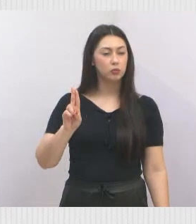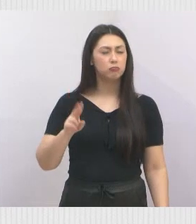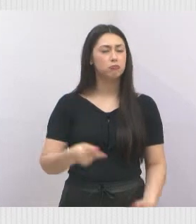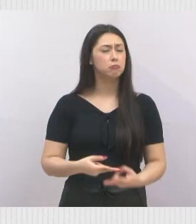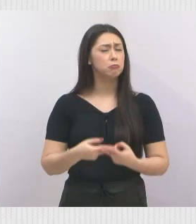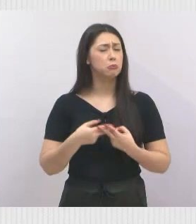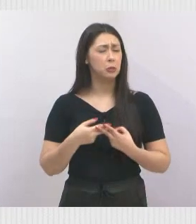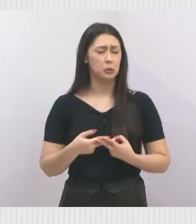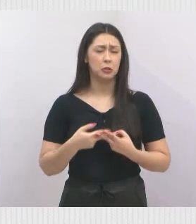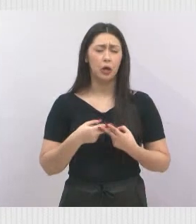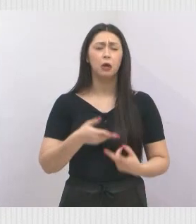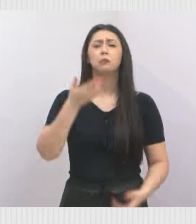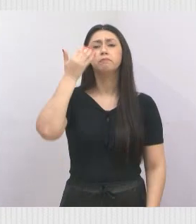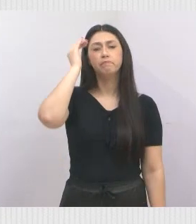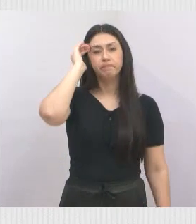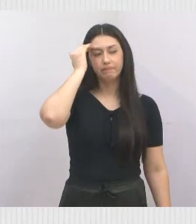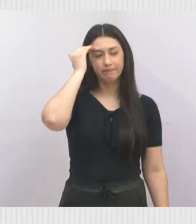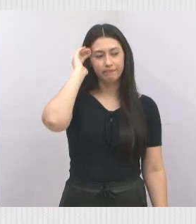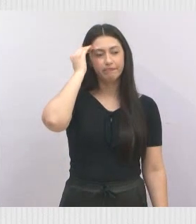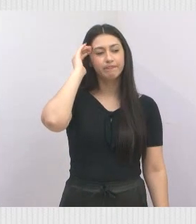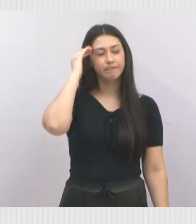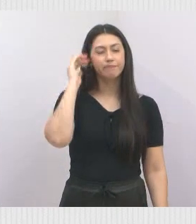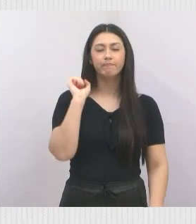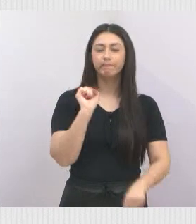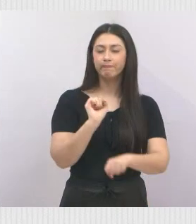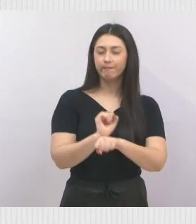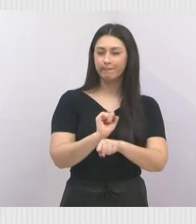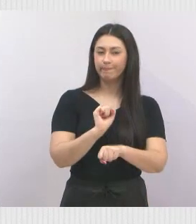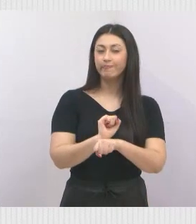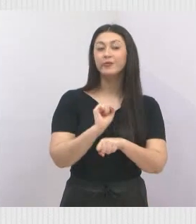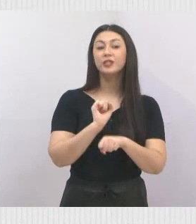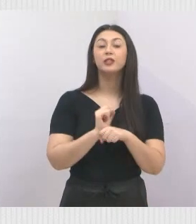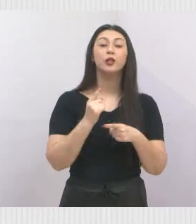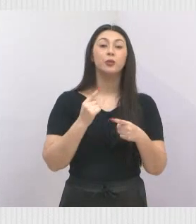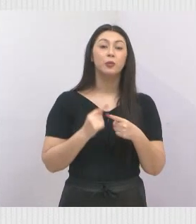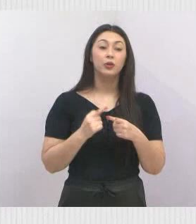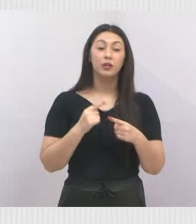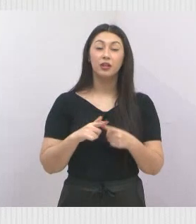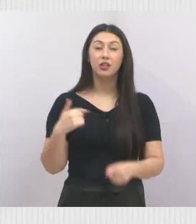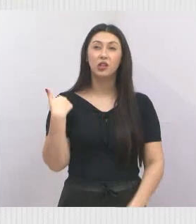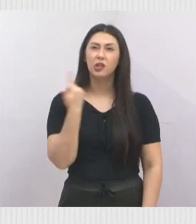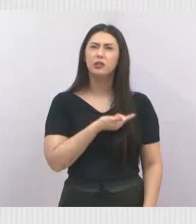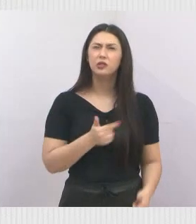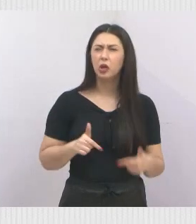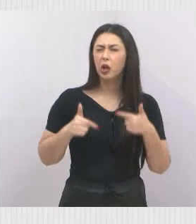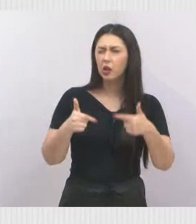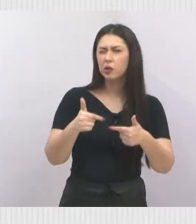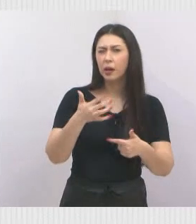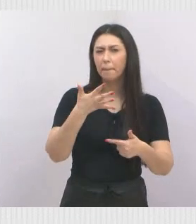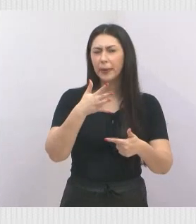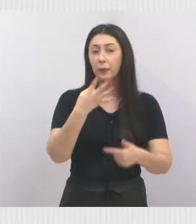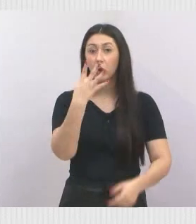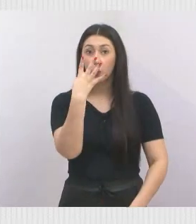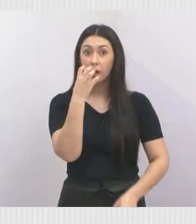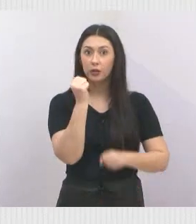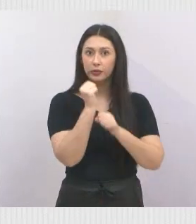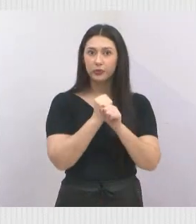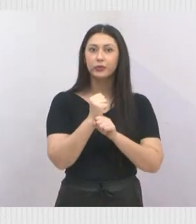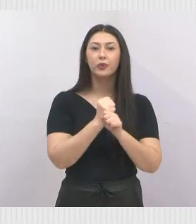e a espera, porque nós estamos nessa luta aí há mais de quatro anos.